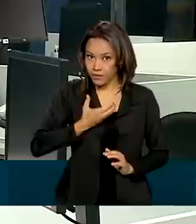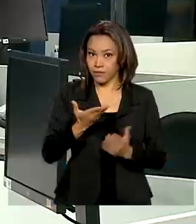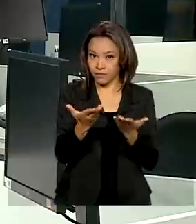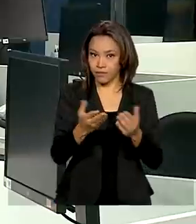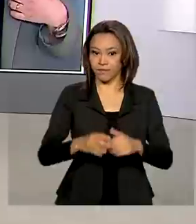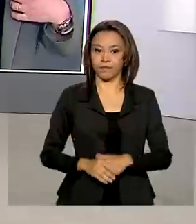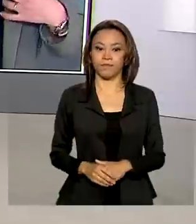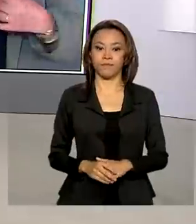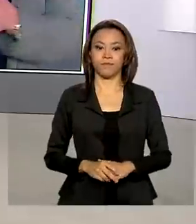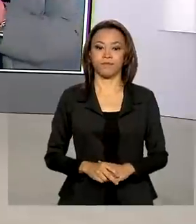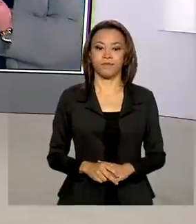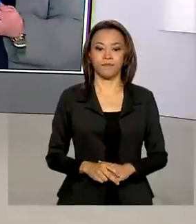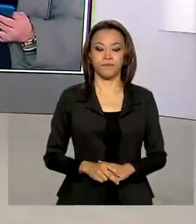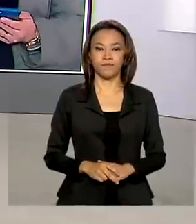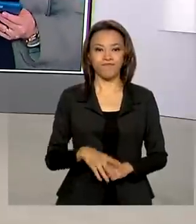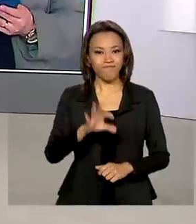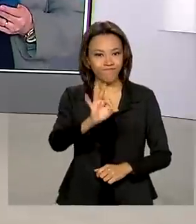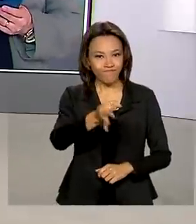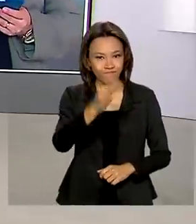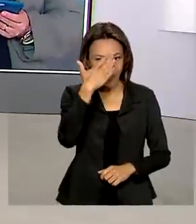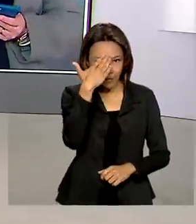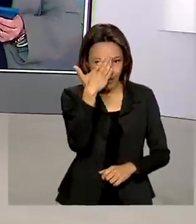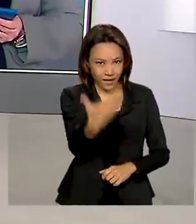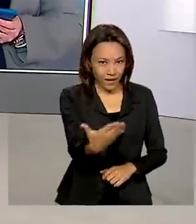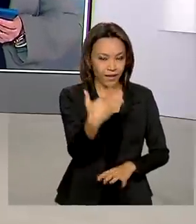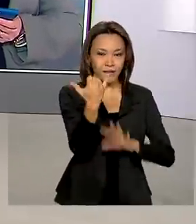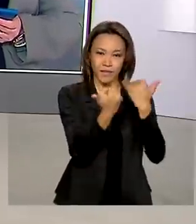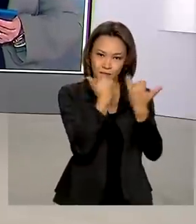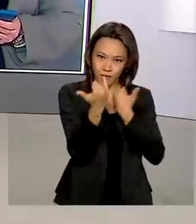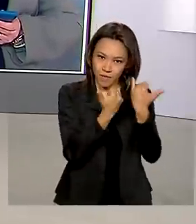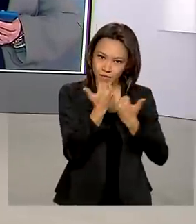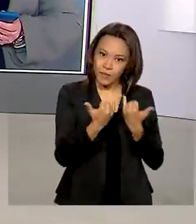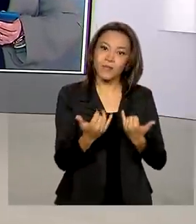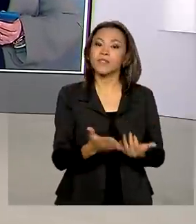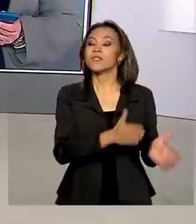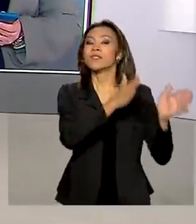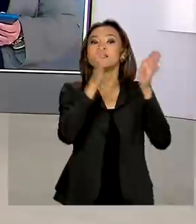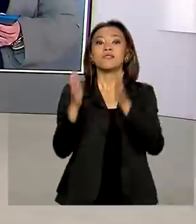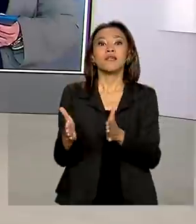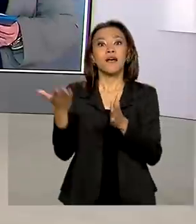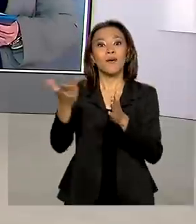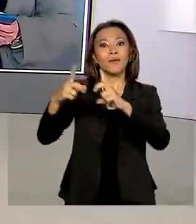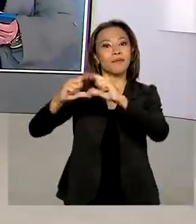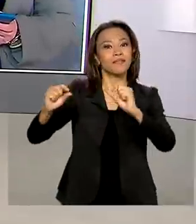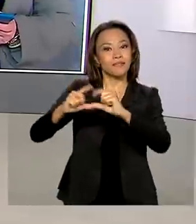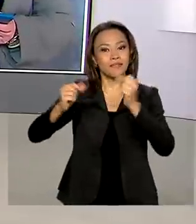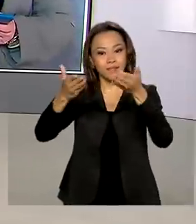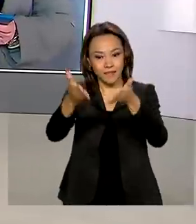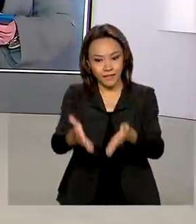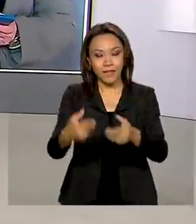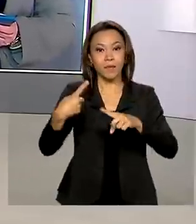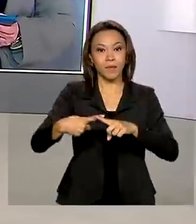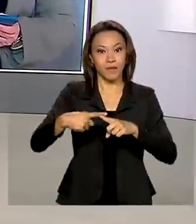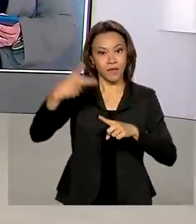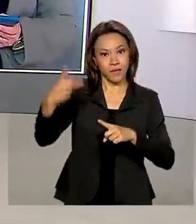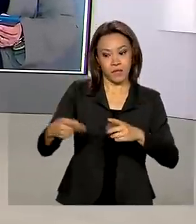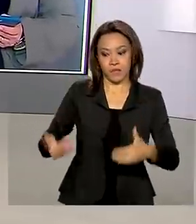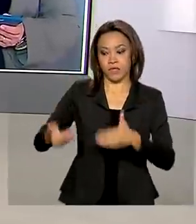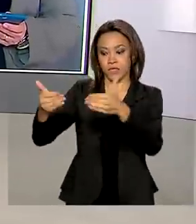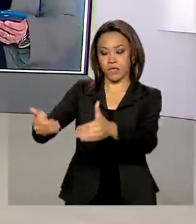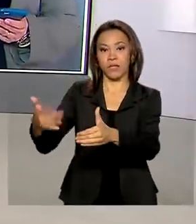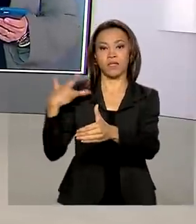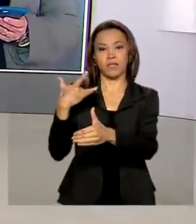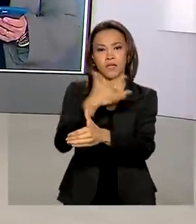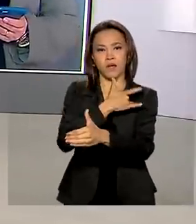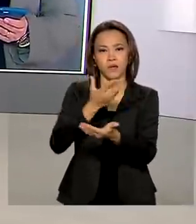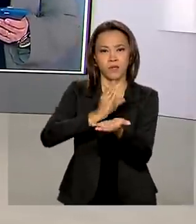Eu volto com você. Tá certo, Cláudia. Obrigada pelas suas informações. Do Rio de Janeiro, vamos à Brasília, então, porque o Ministério da Saúde vai repassar